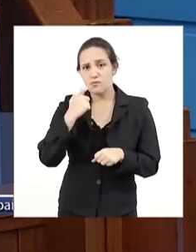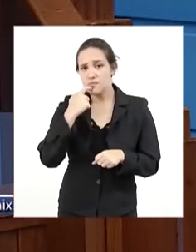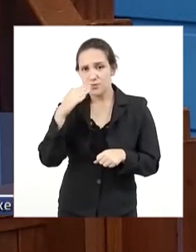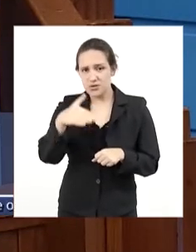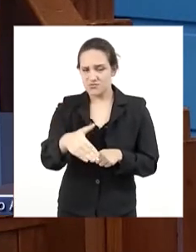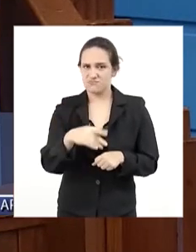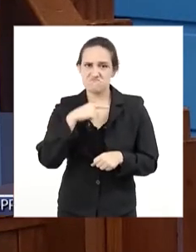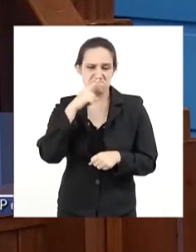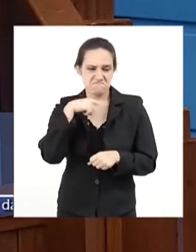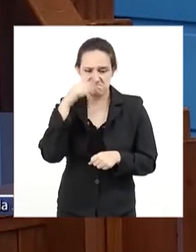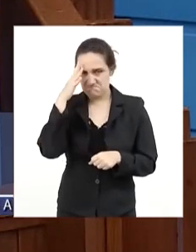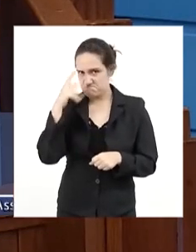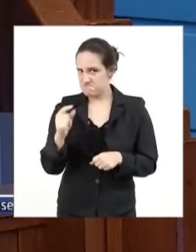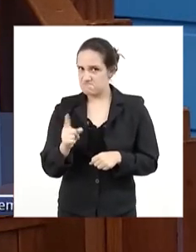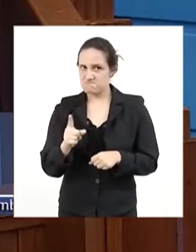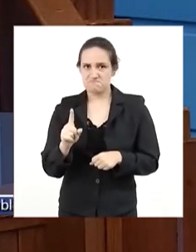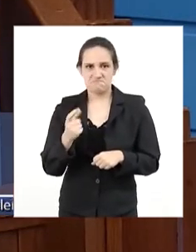colam.